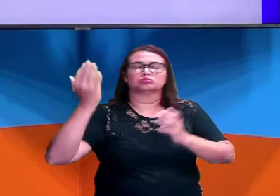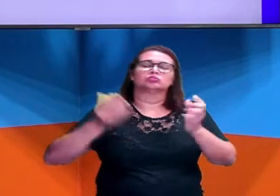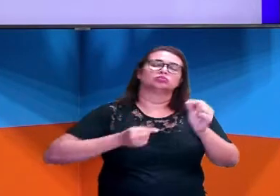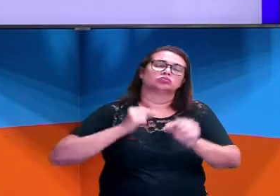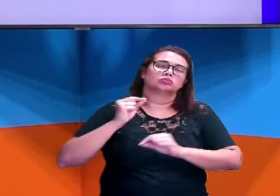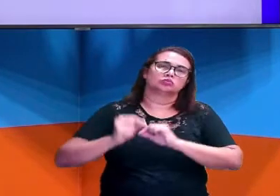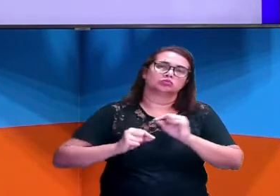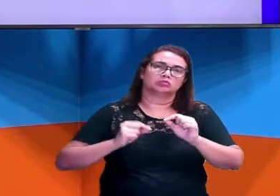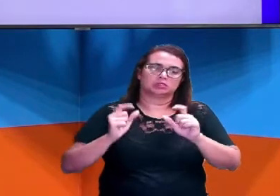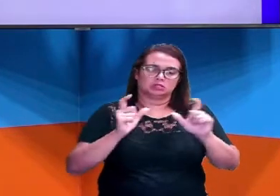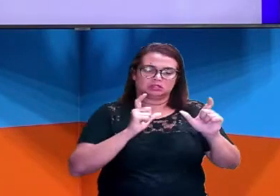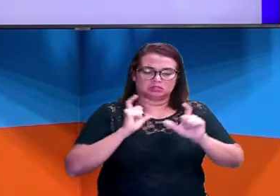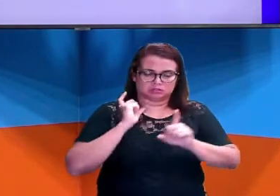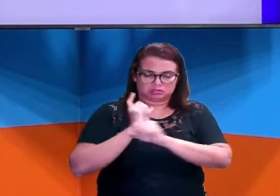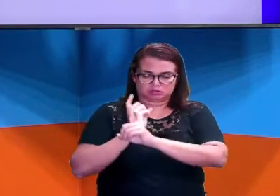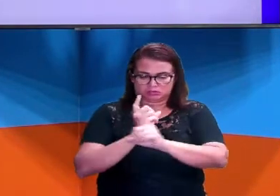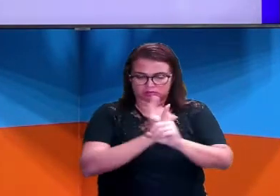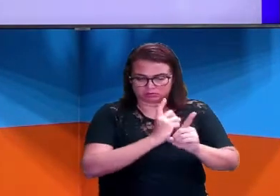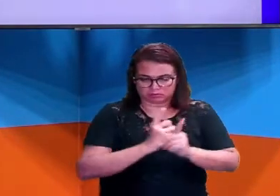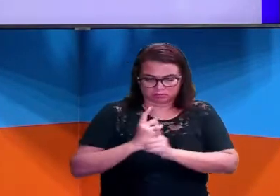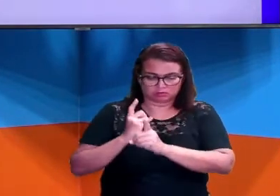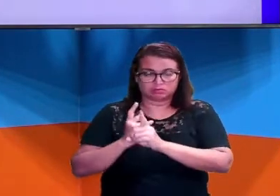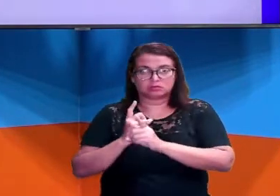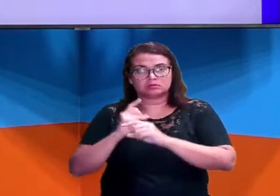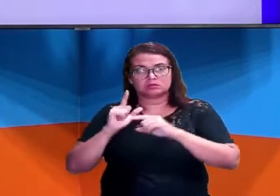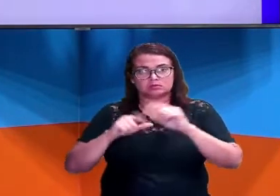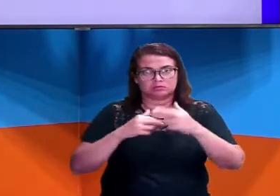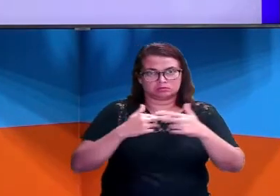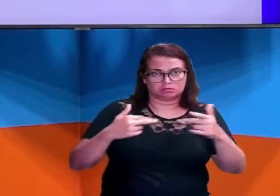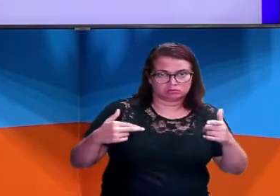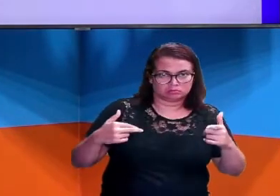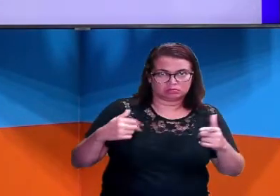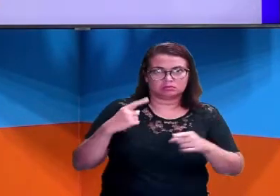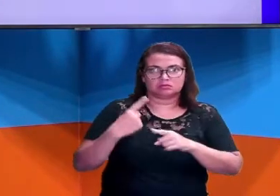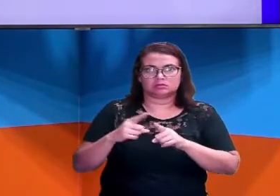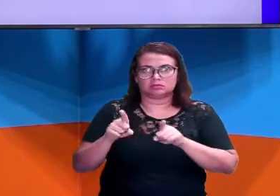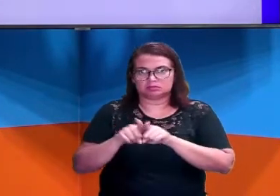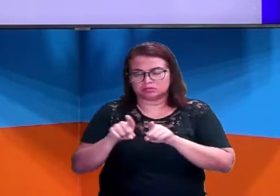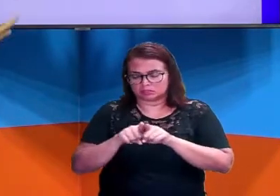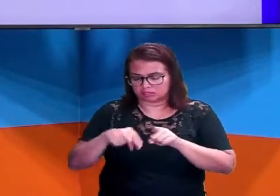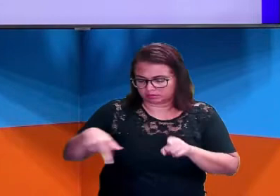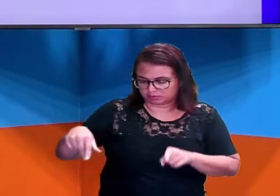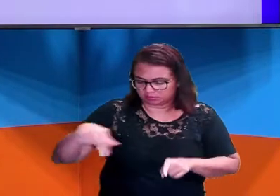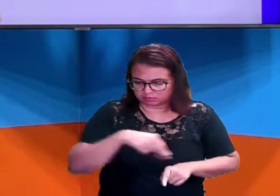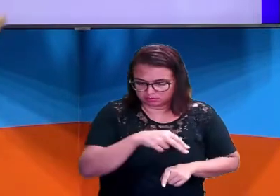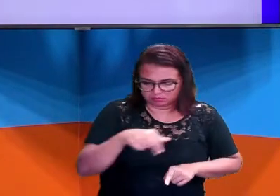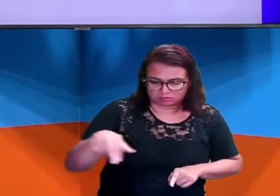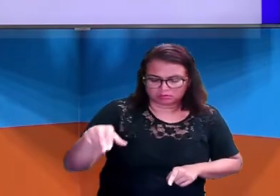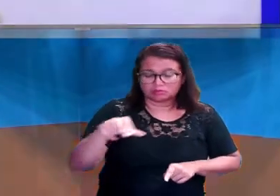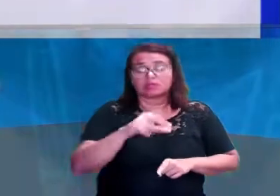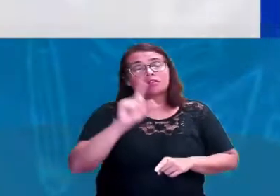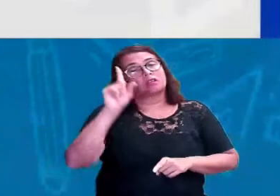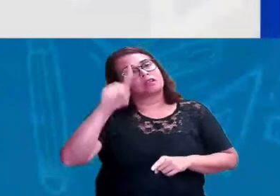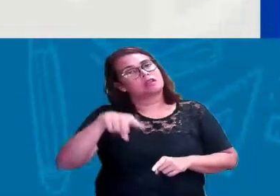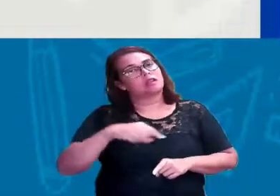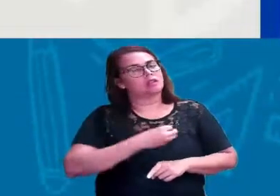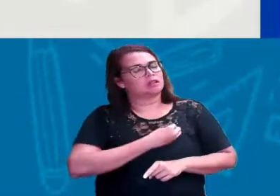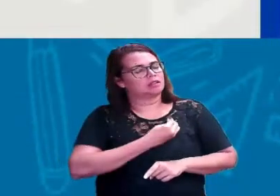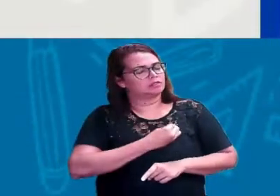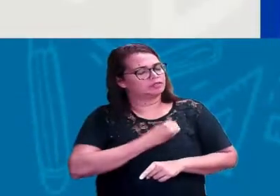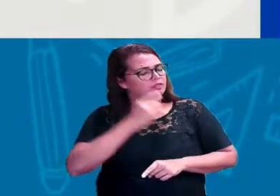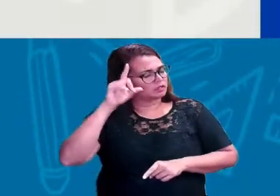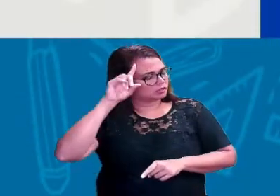Localizar objetos e comunicar posições e deslocamentos são ações que fazem parte do cotidiano das pessoas em